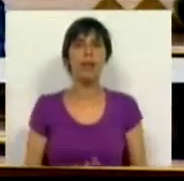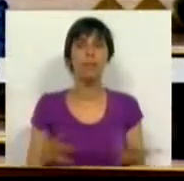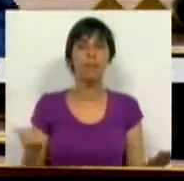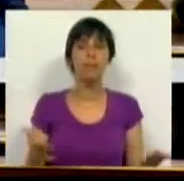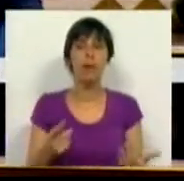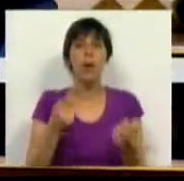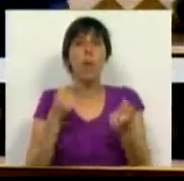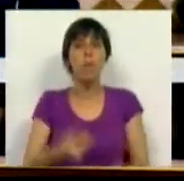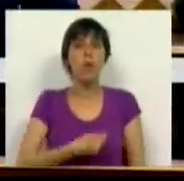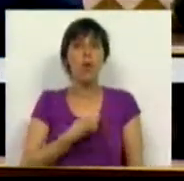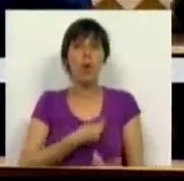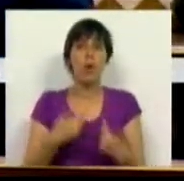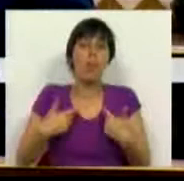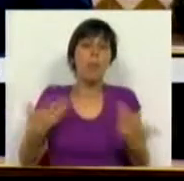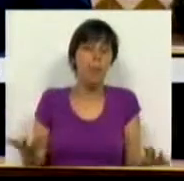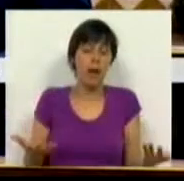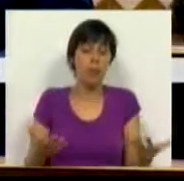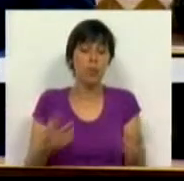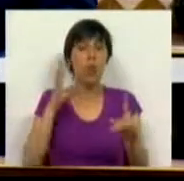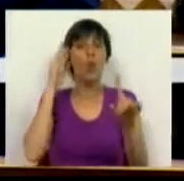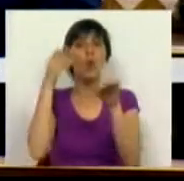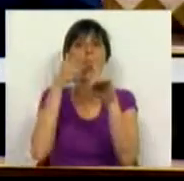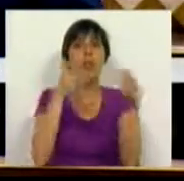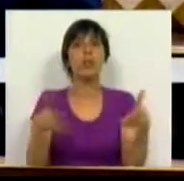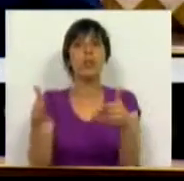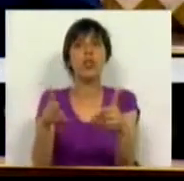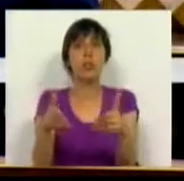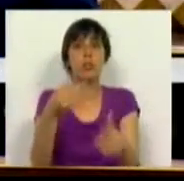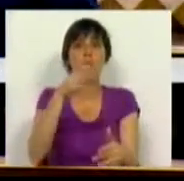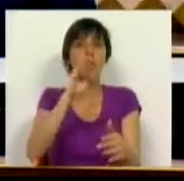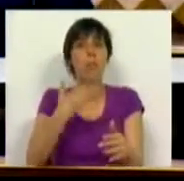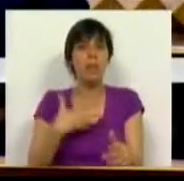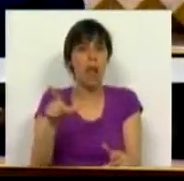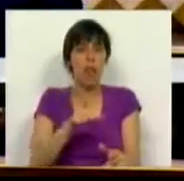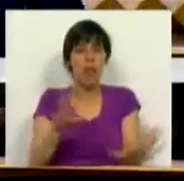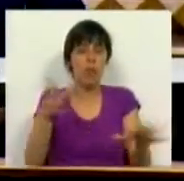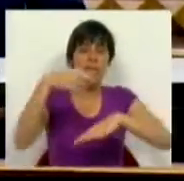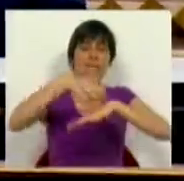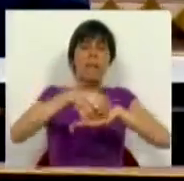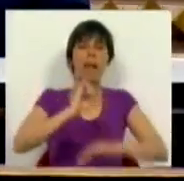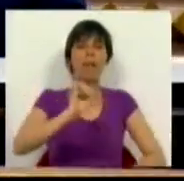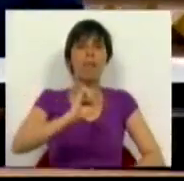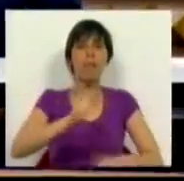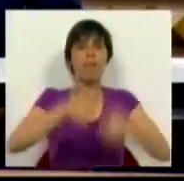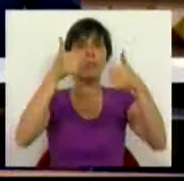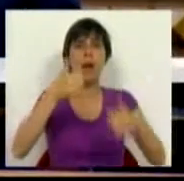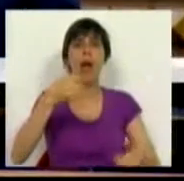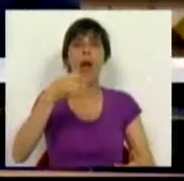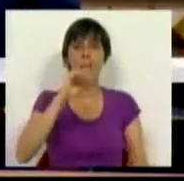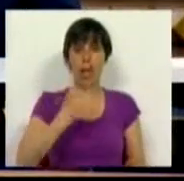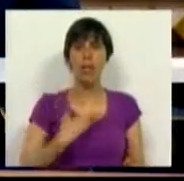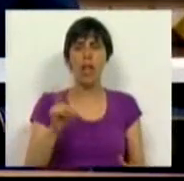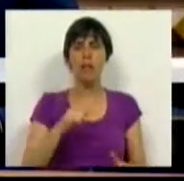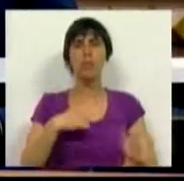Pouco preocupado que estou com o destino do PSD de Lisboa ou da sede do PSD de Lisboa não